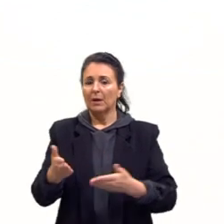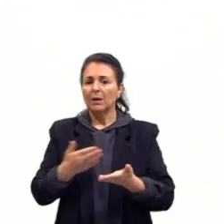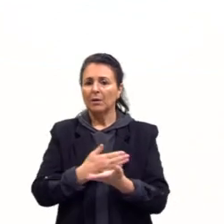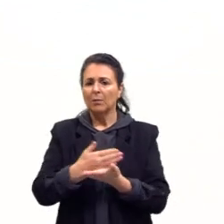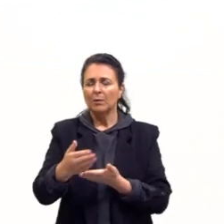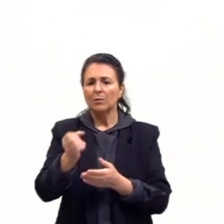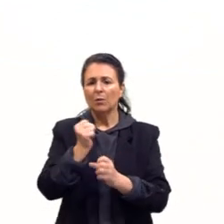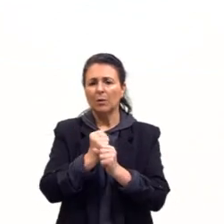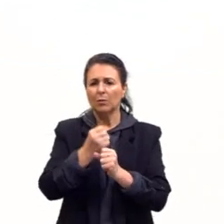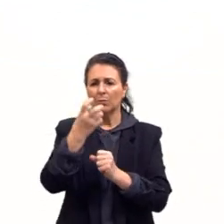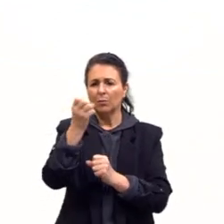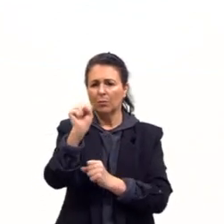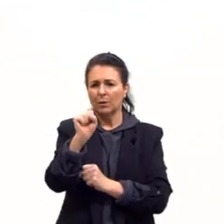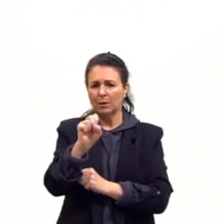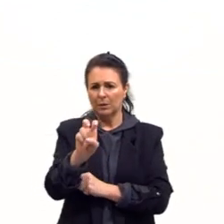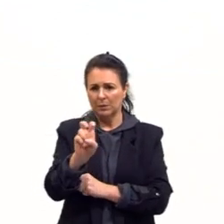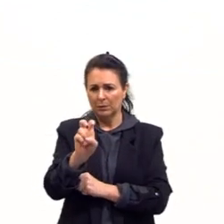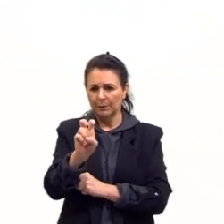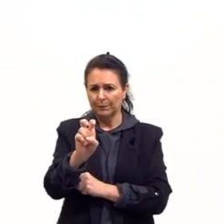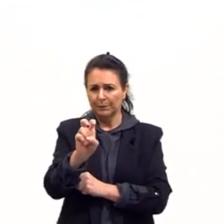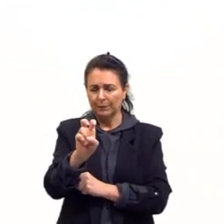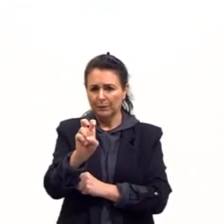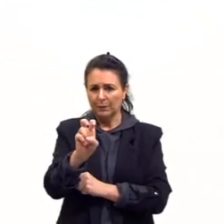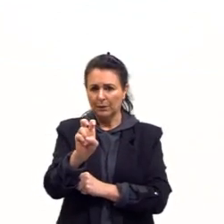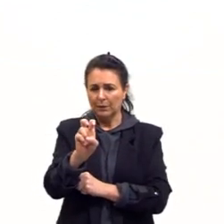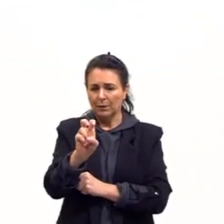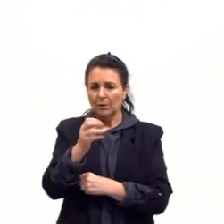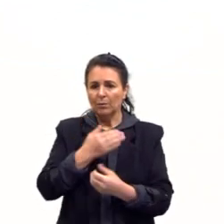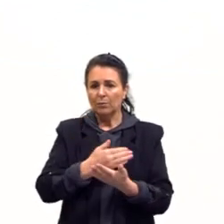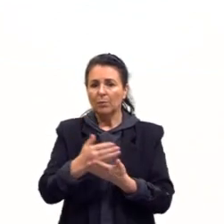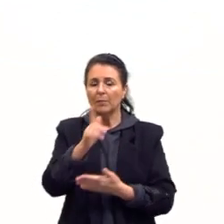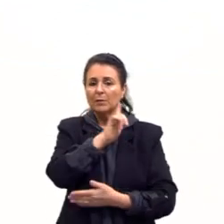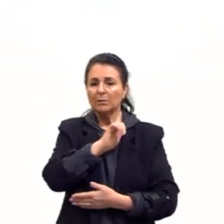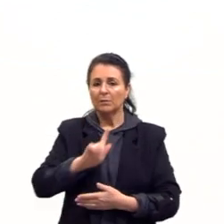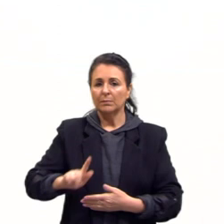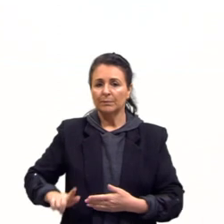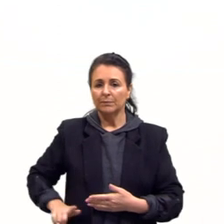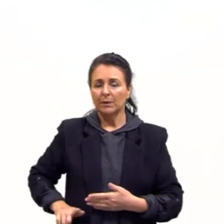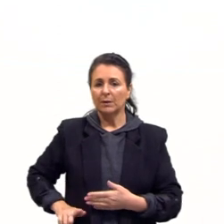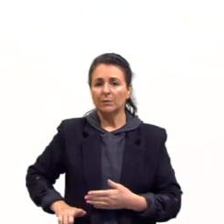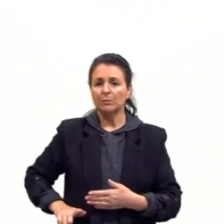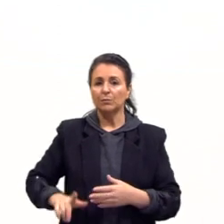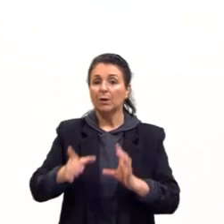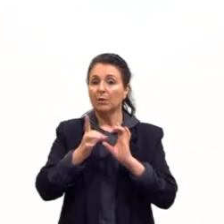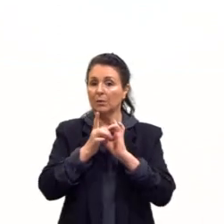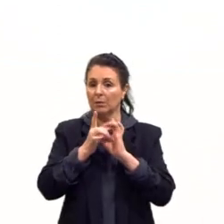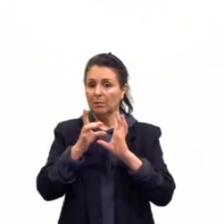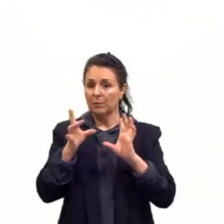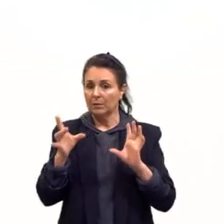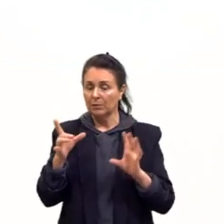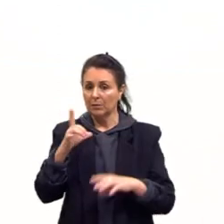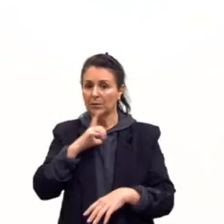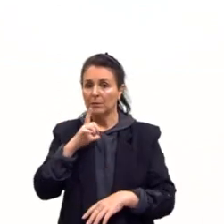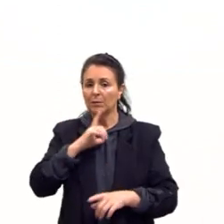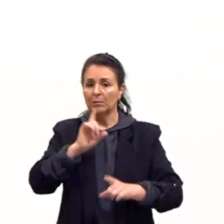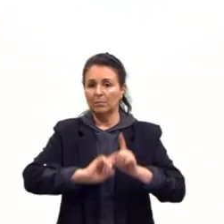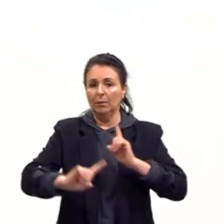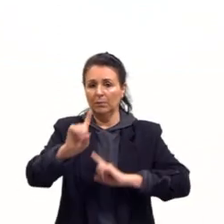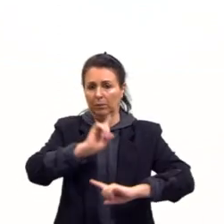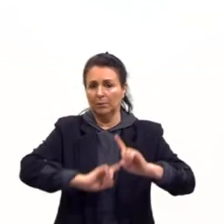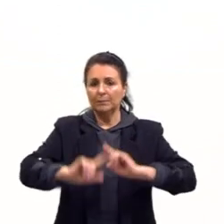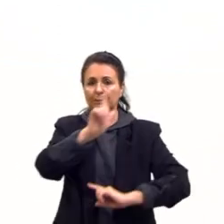de 85, quando nós temos os governos, né, novamente democráticos, nós temos alguns